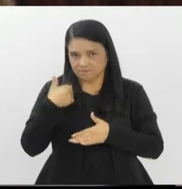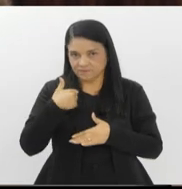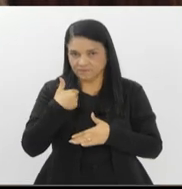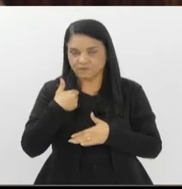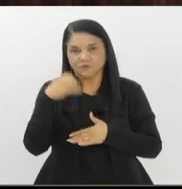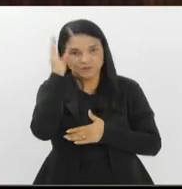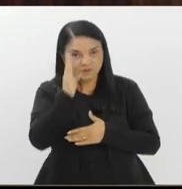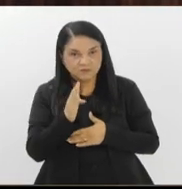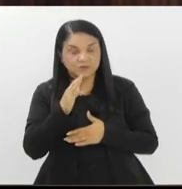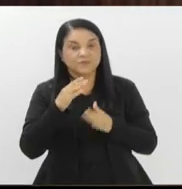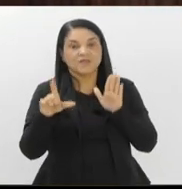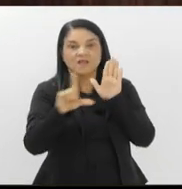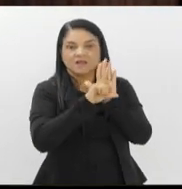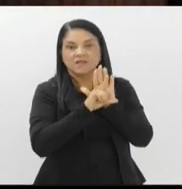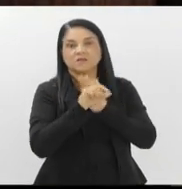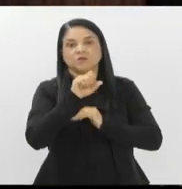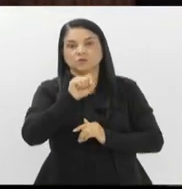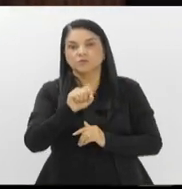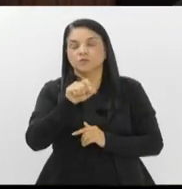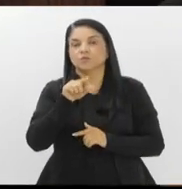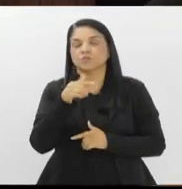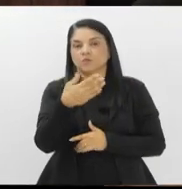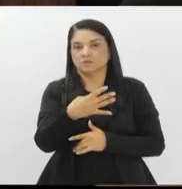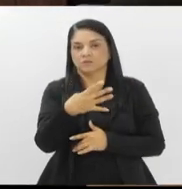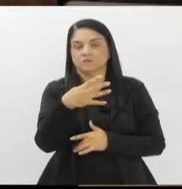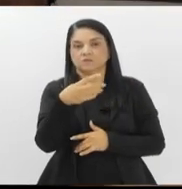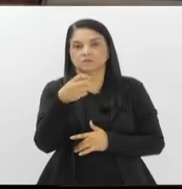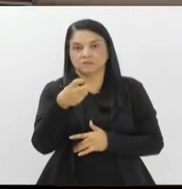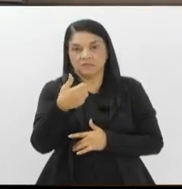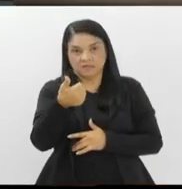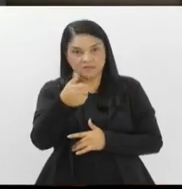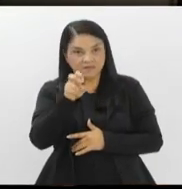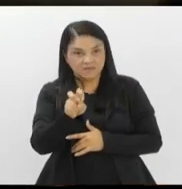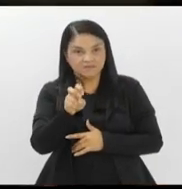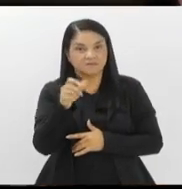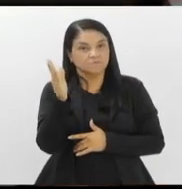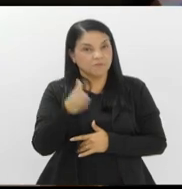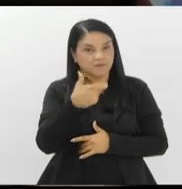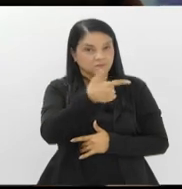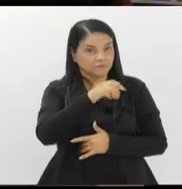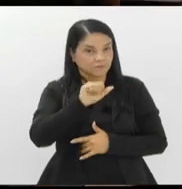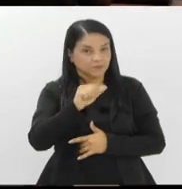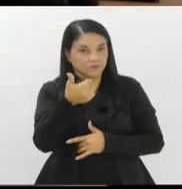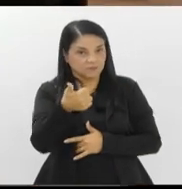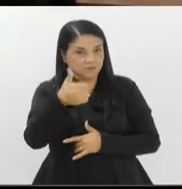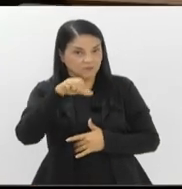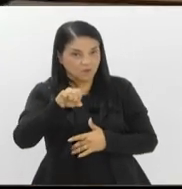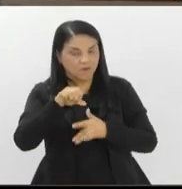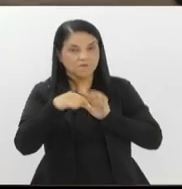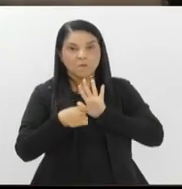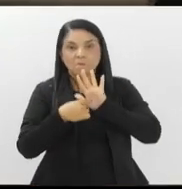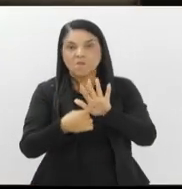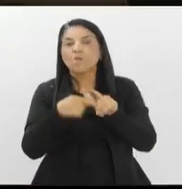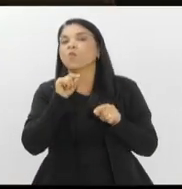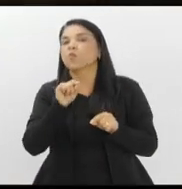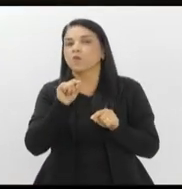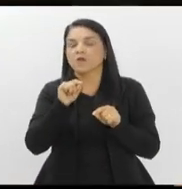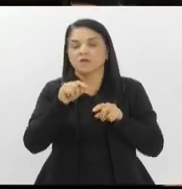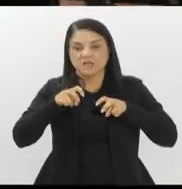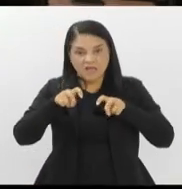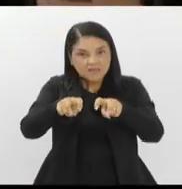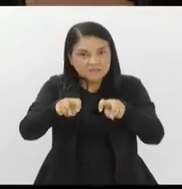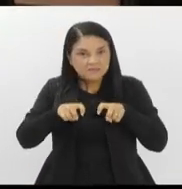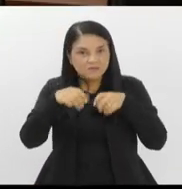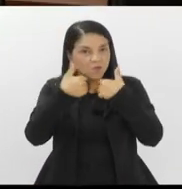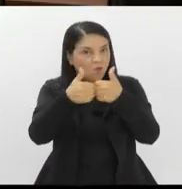estadual 8.415 de 2019 determina que todos os assentos passam